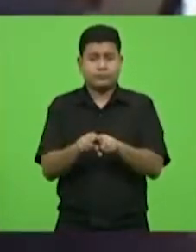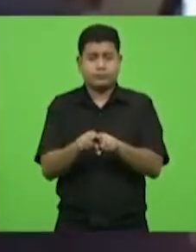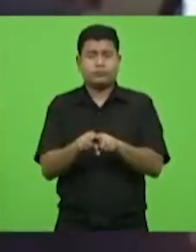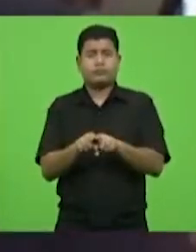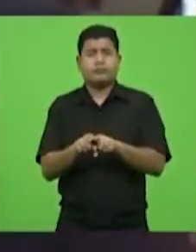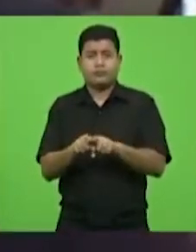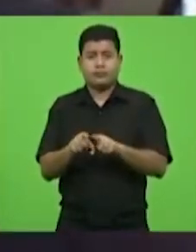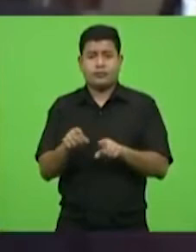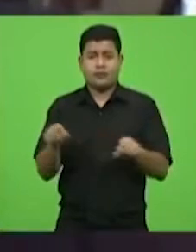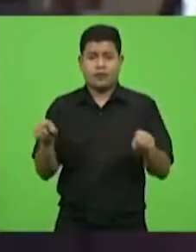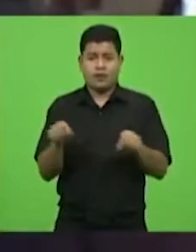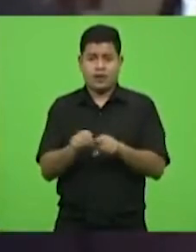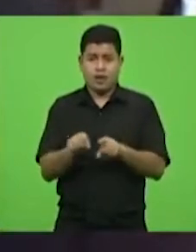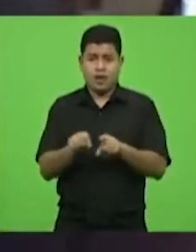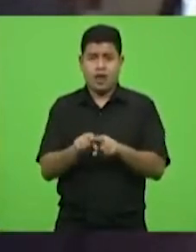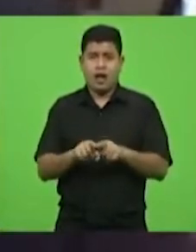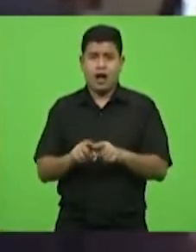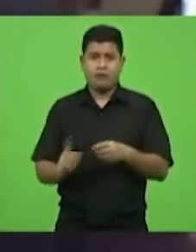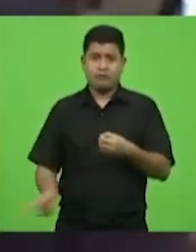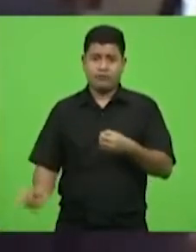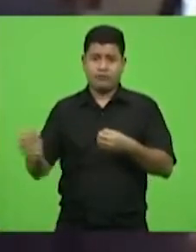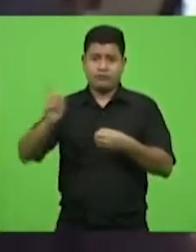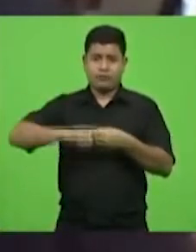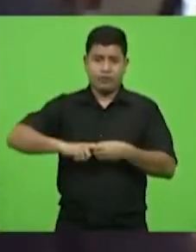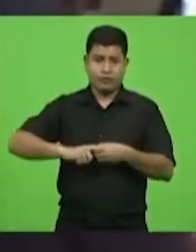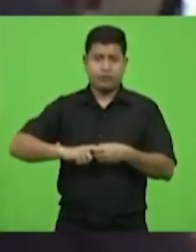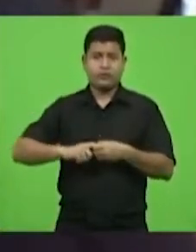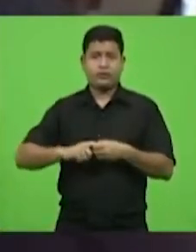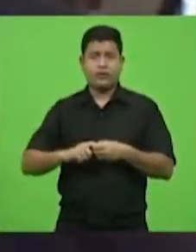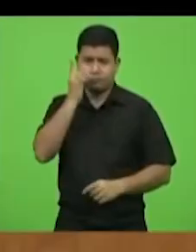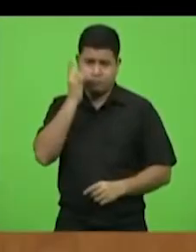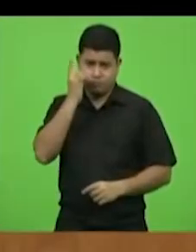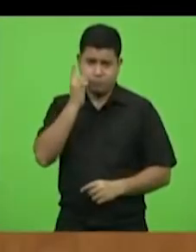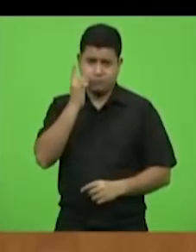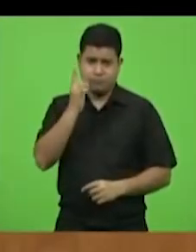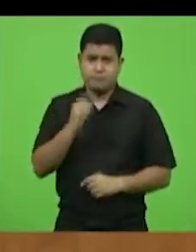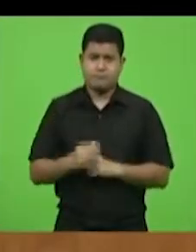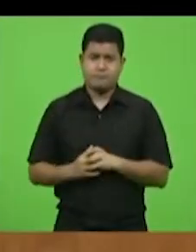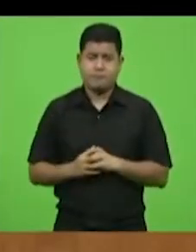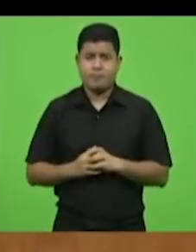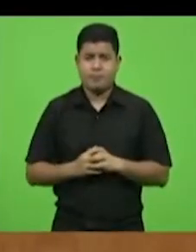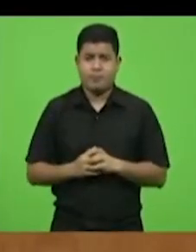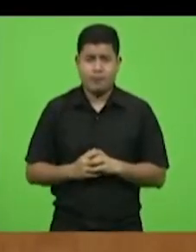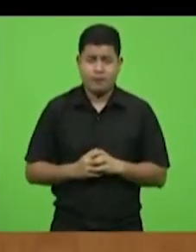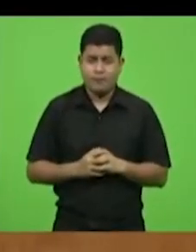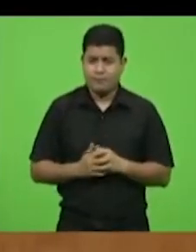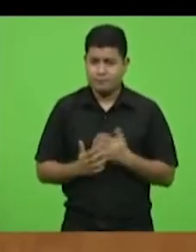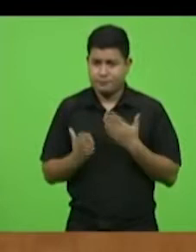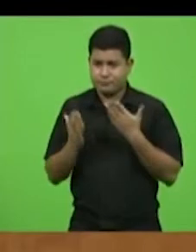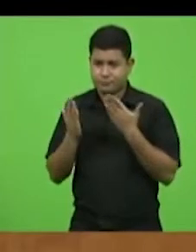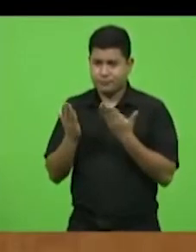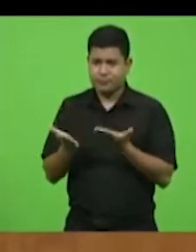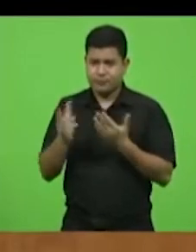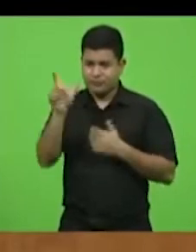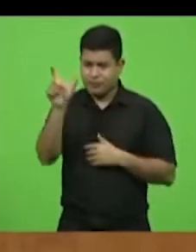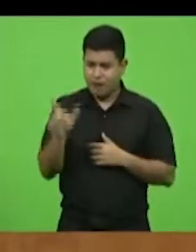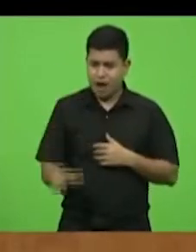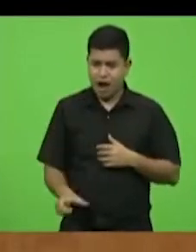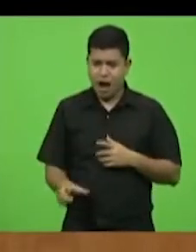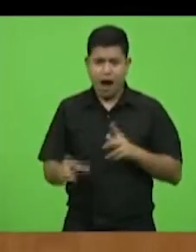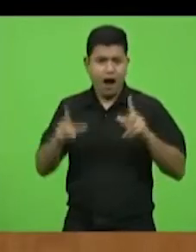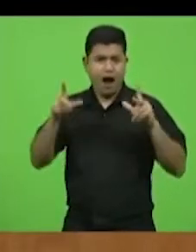restabelecimento da normalidade institucional em Santa Catarina. Vossa Excelência é a própria instituição,